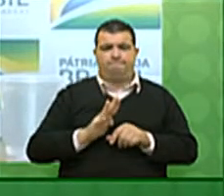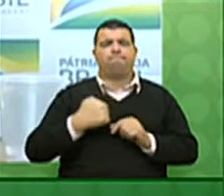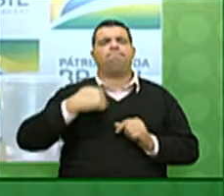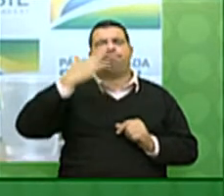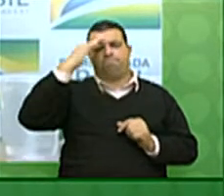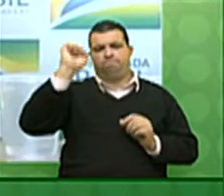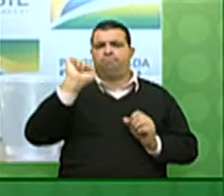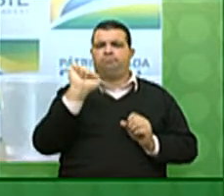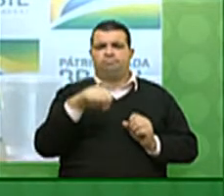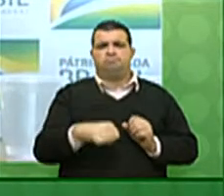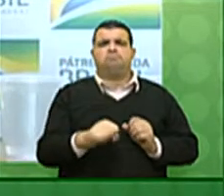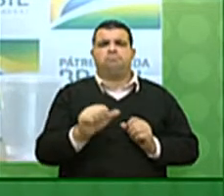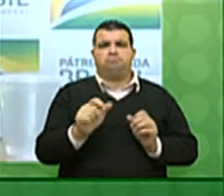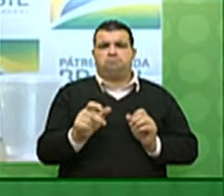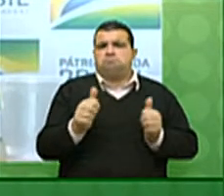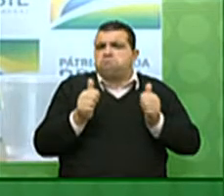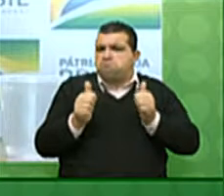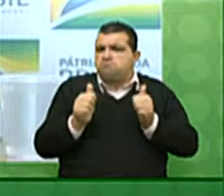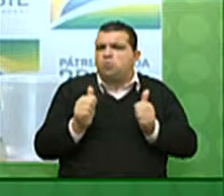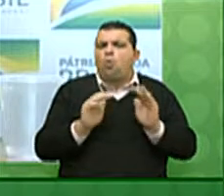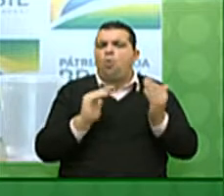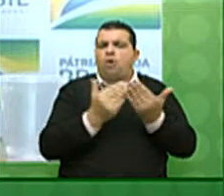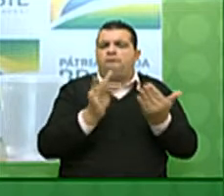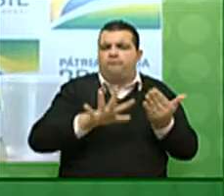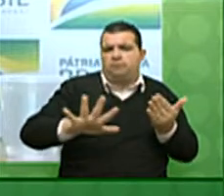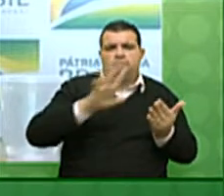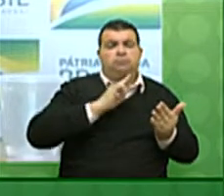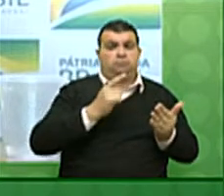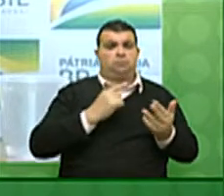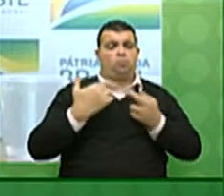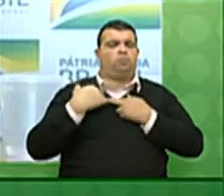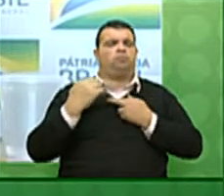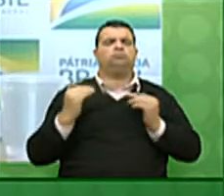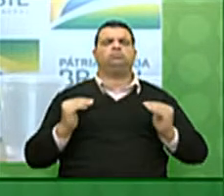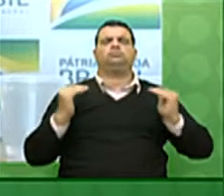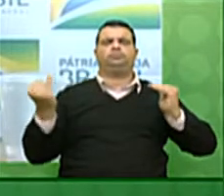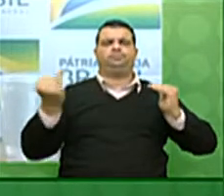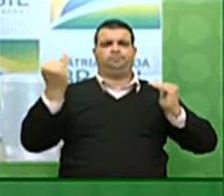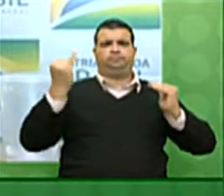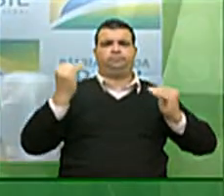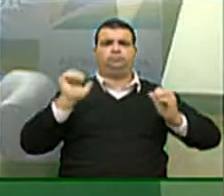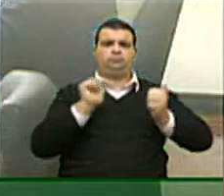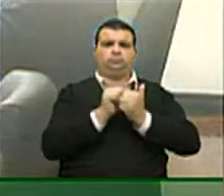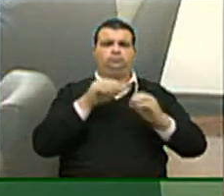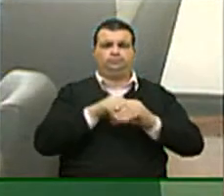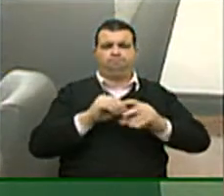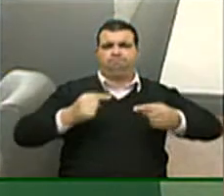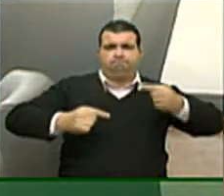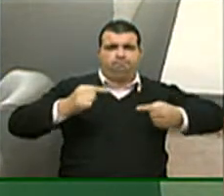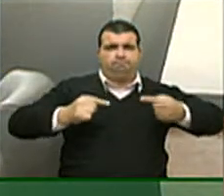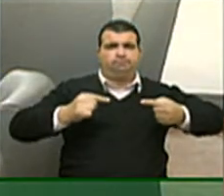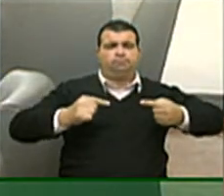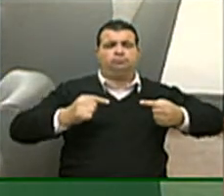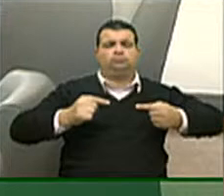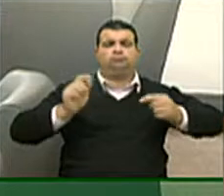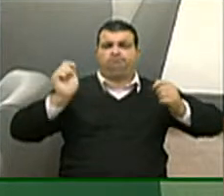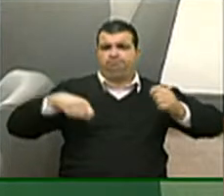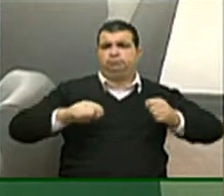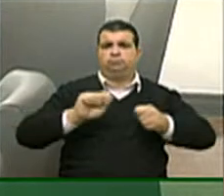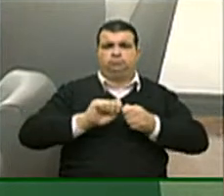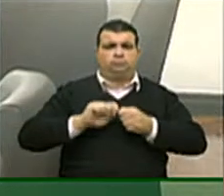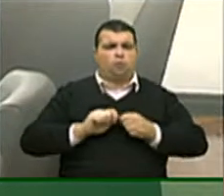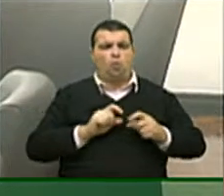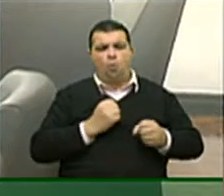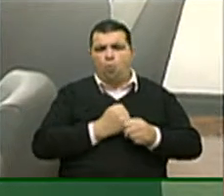muito bem que o nosso Congresso tem um papel indispensável nesse debate e de modo que a gente construa